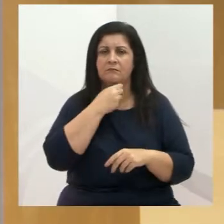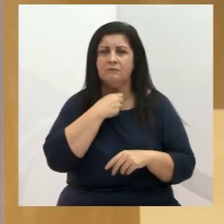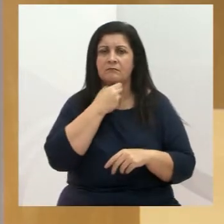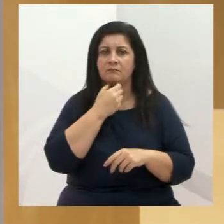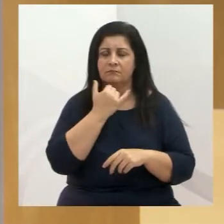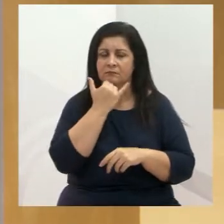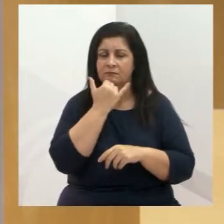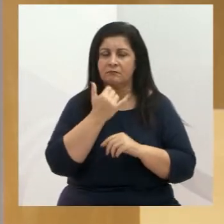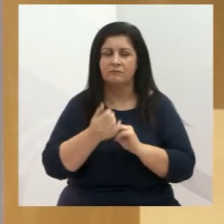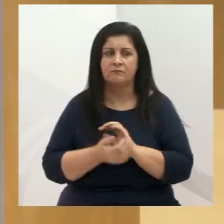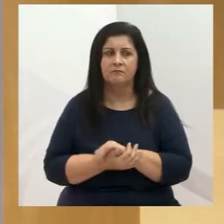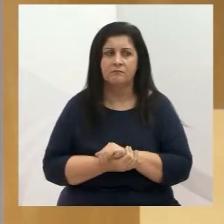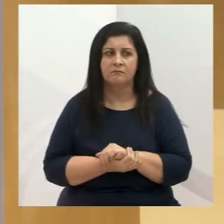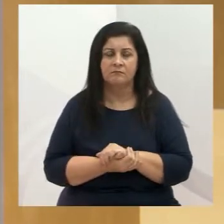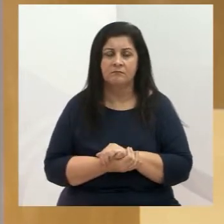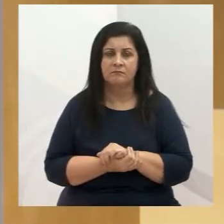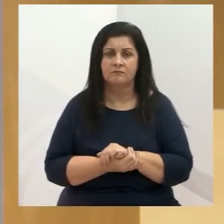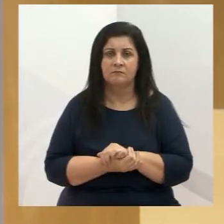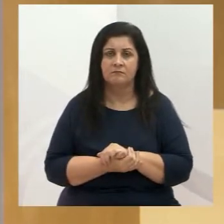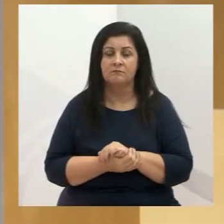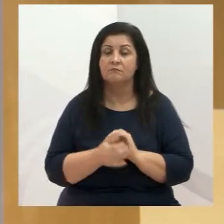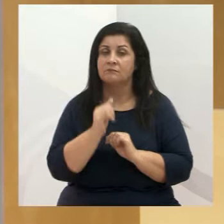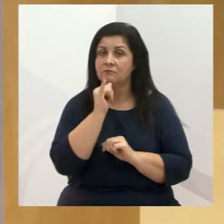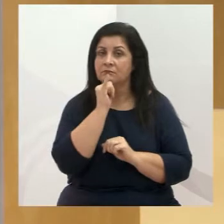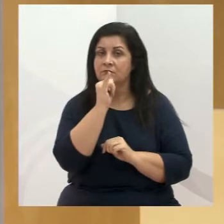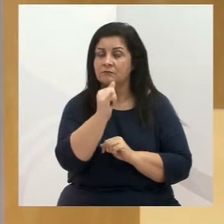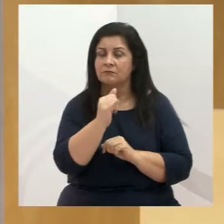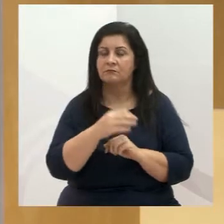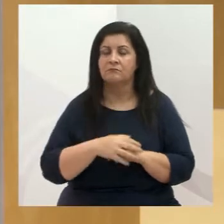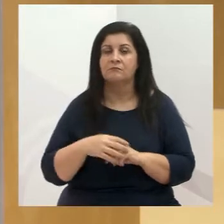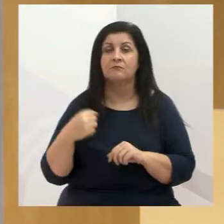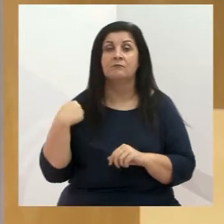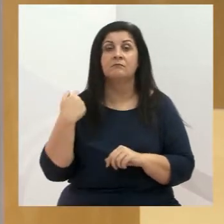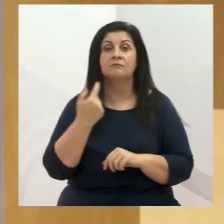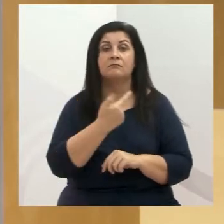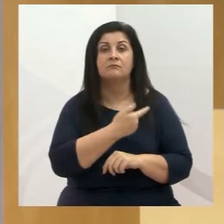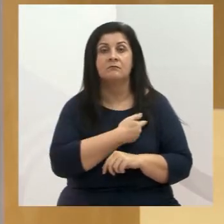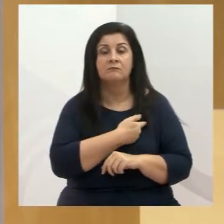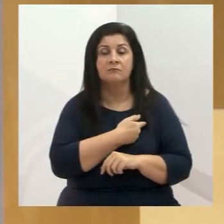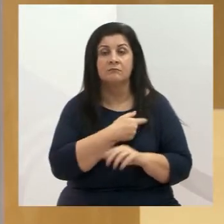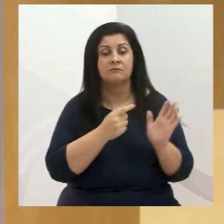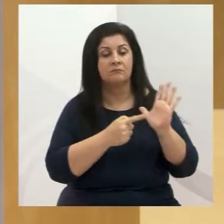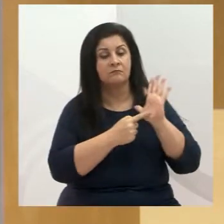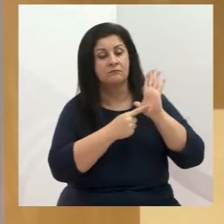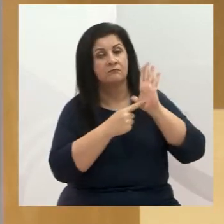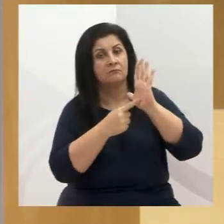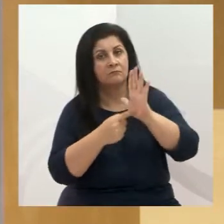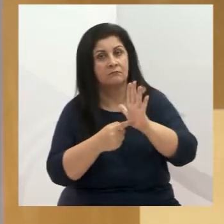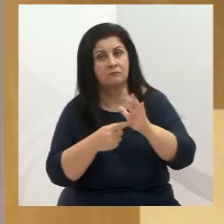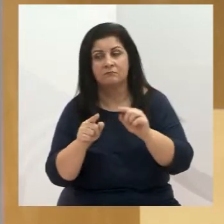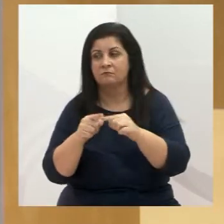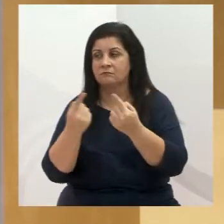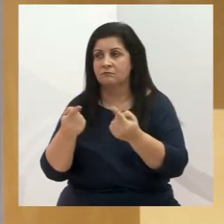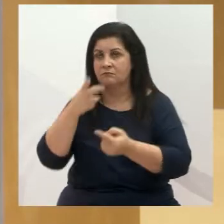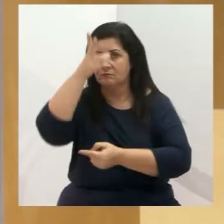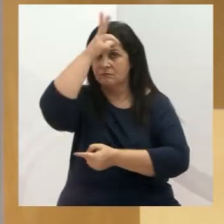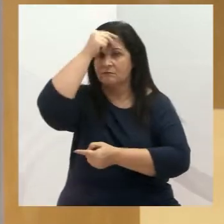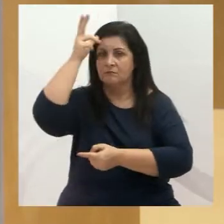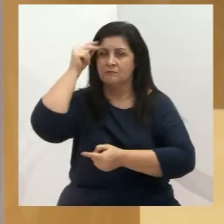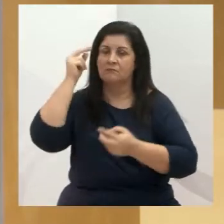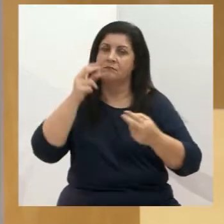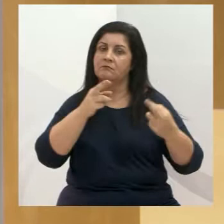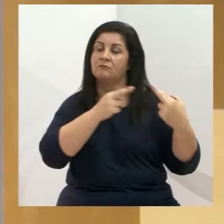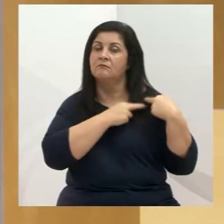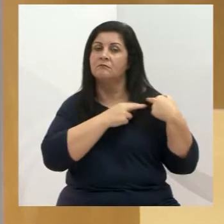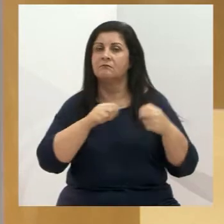eu quero dizer a você o seguinte, nós temos o papel de indicar, mas a Prefeitura é quem executa as obras